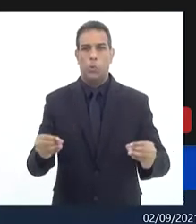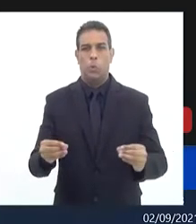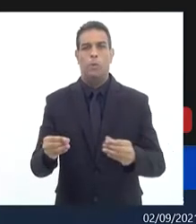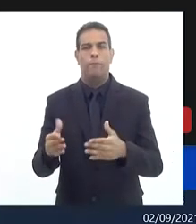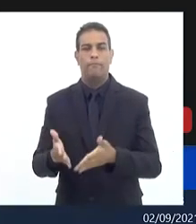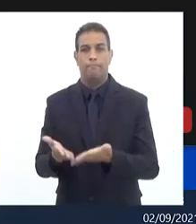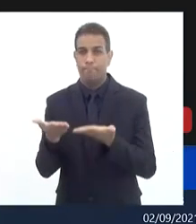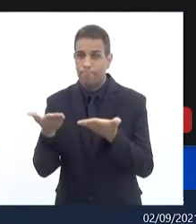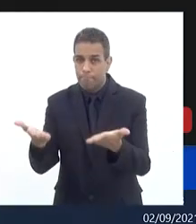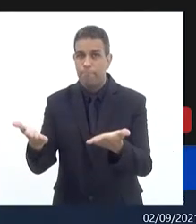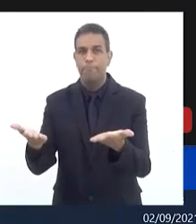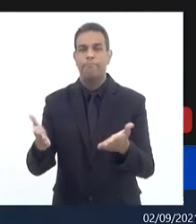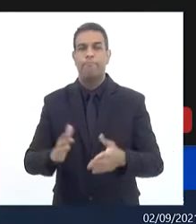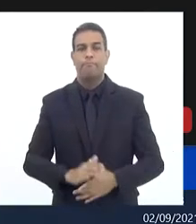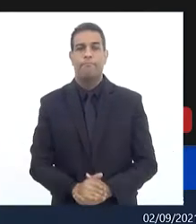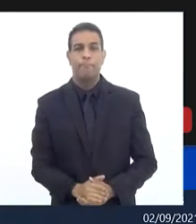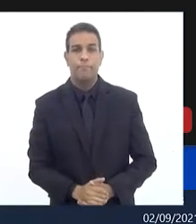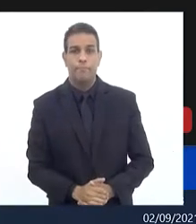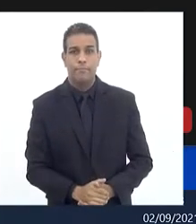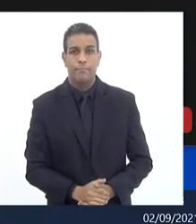Dani prossiga aí nos trabalhos